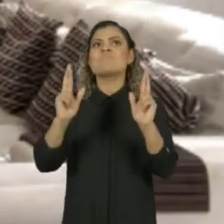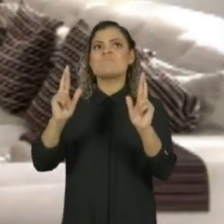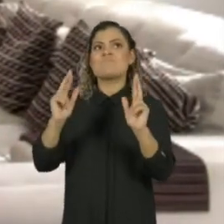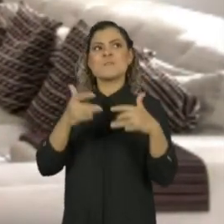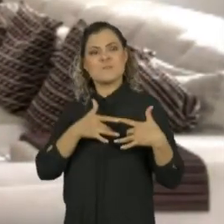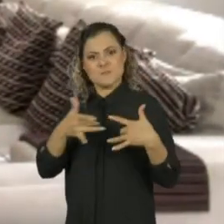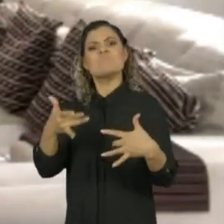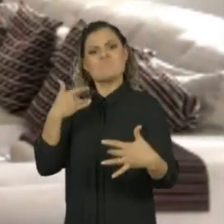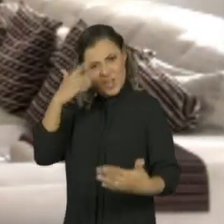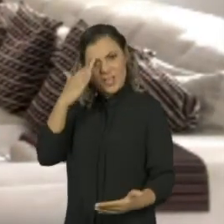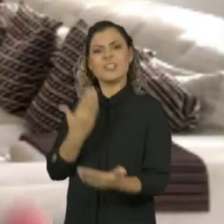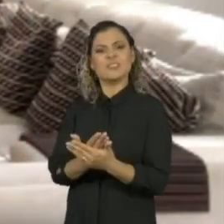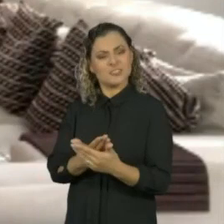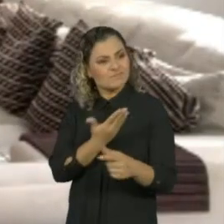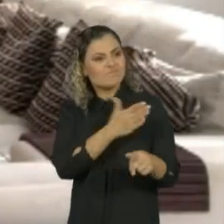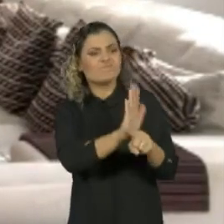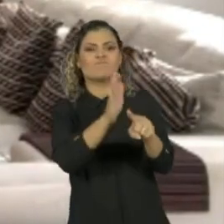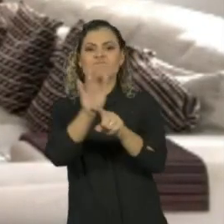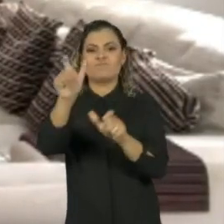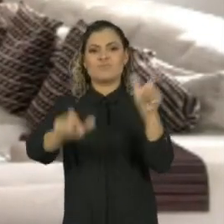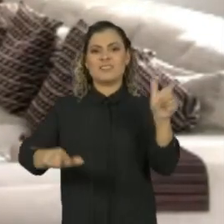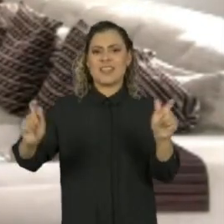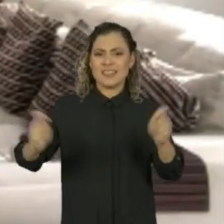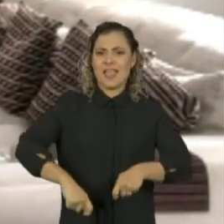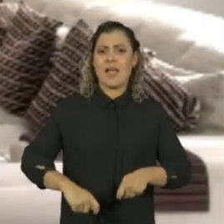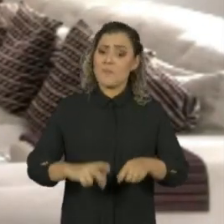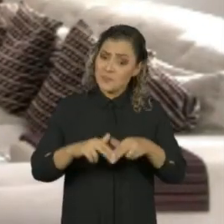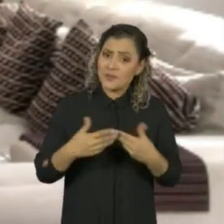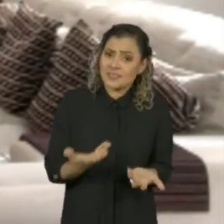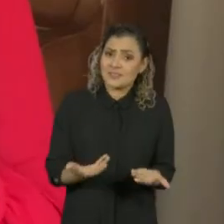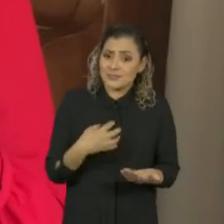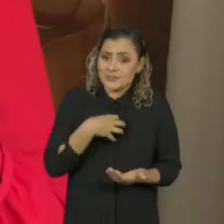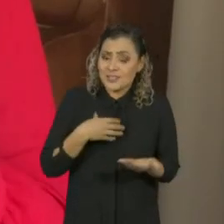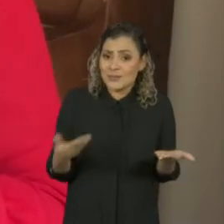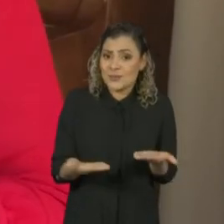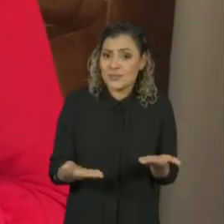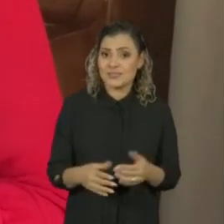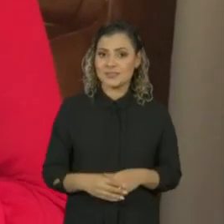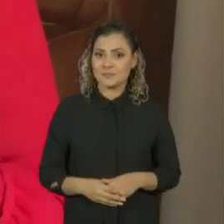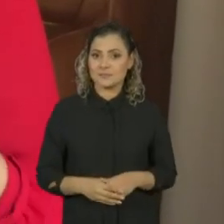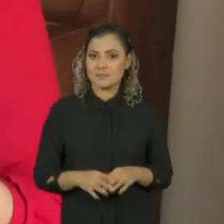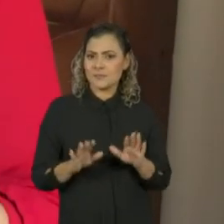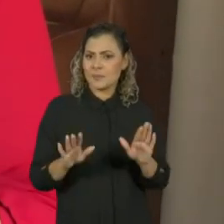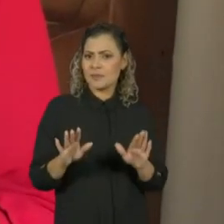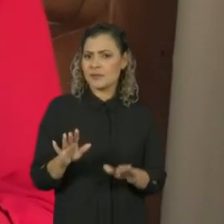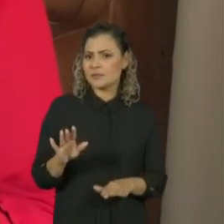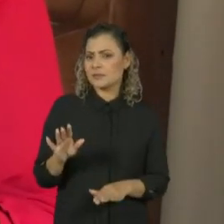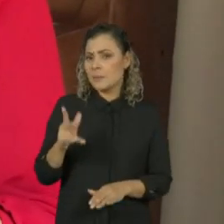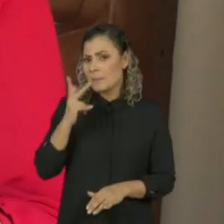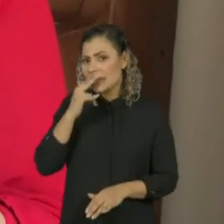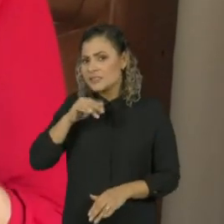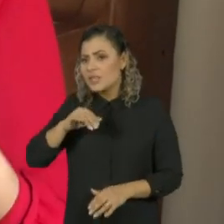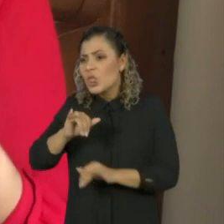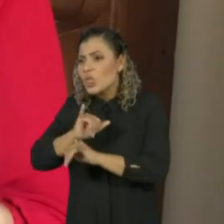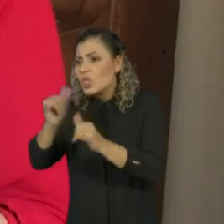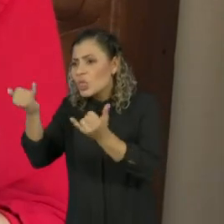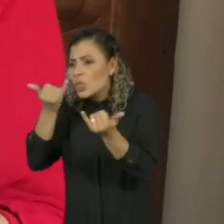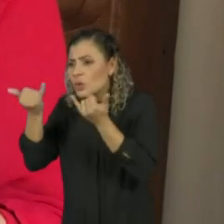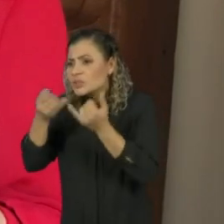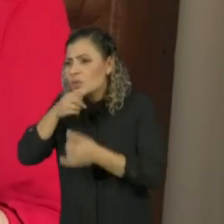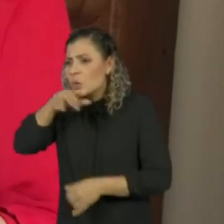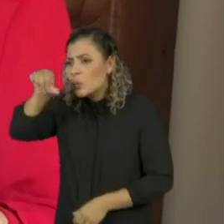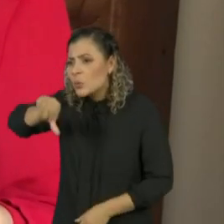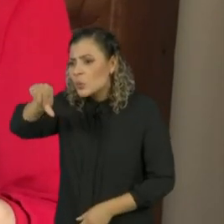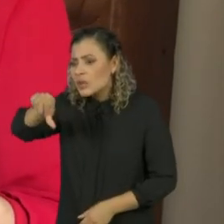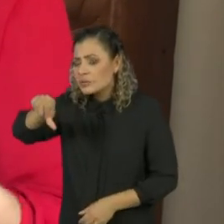solidariedade, acreditar nas pessoas, que é isso que está faltando agora. O lado bom da má notícia existe sim.